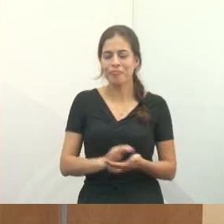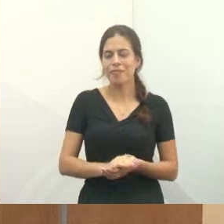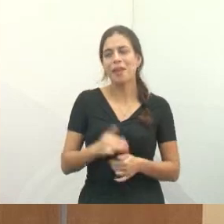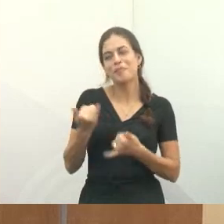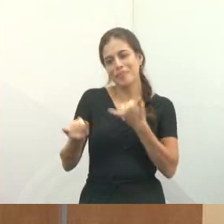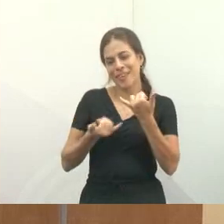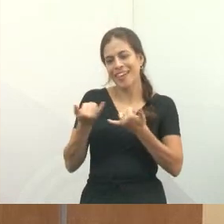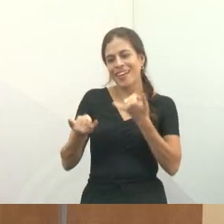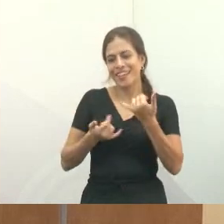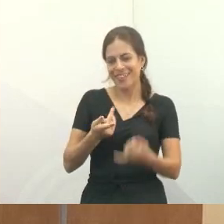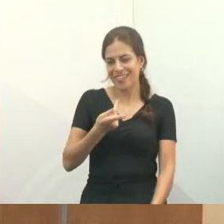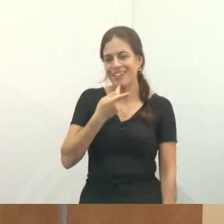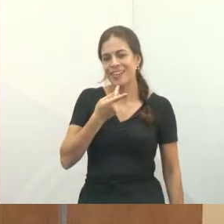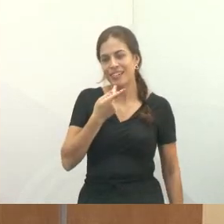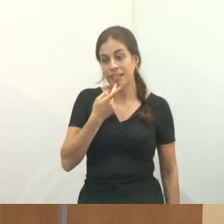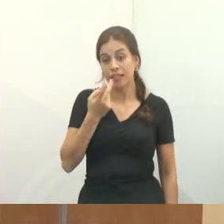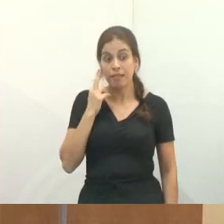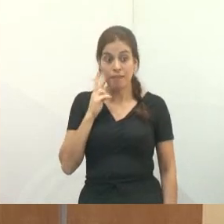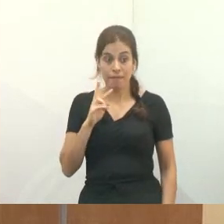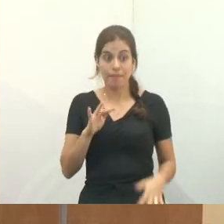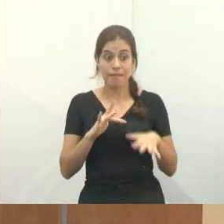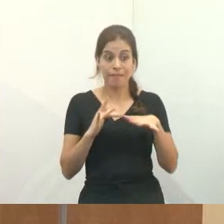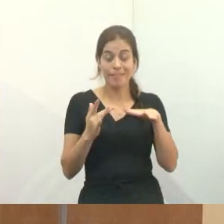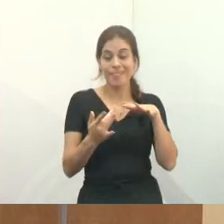Brincadeira à parte, mas eu vi na rede social.